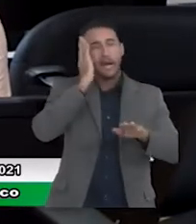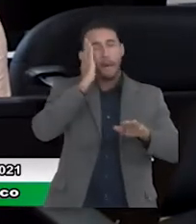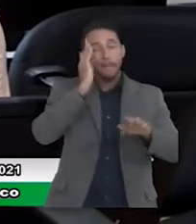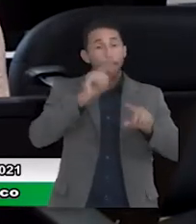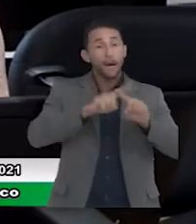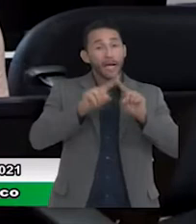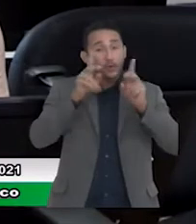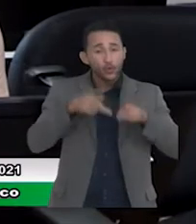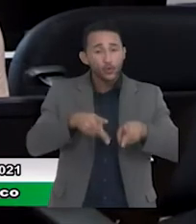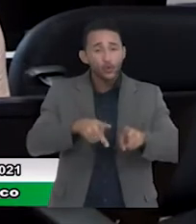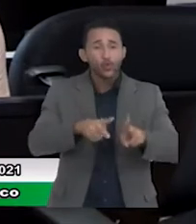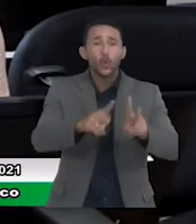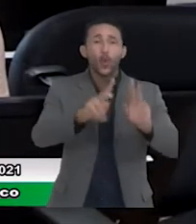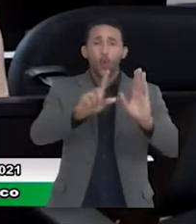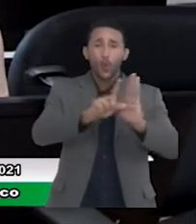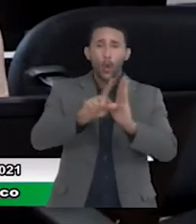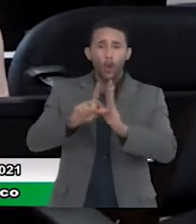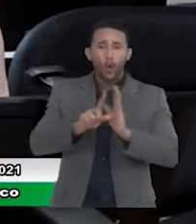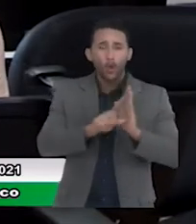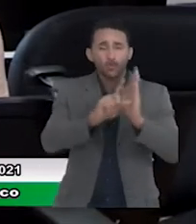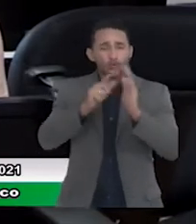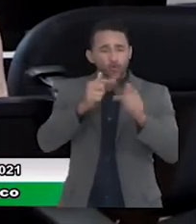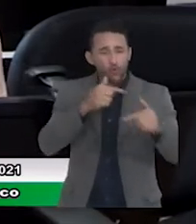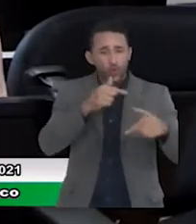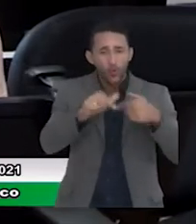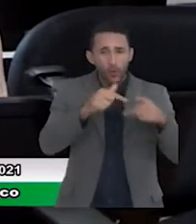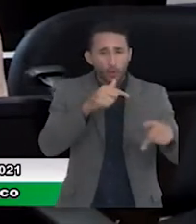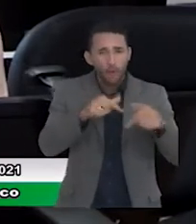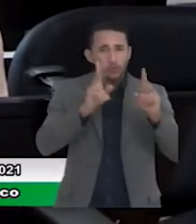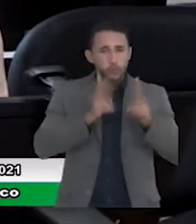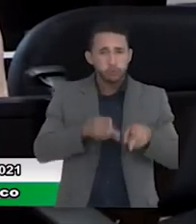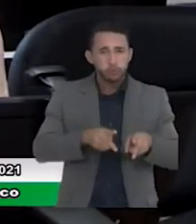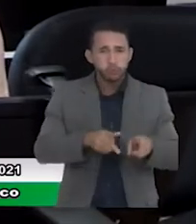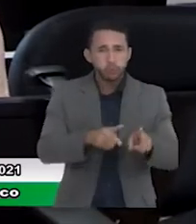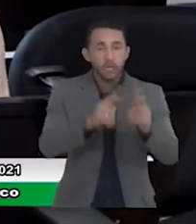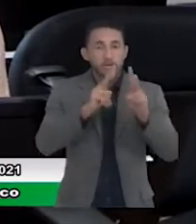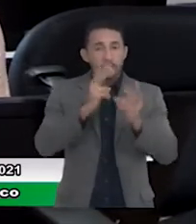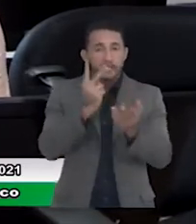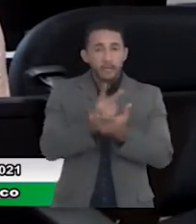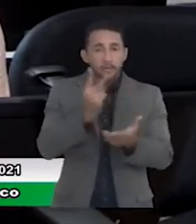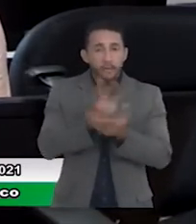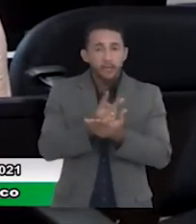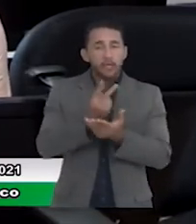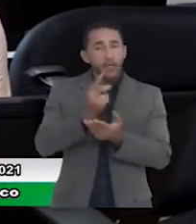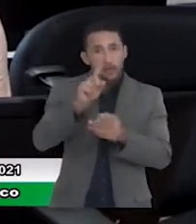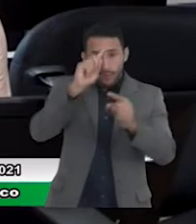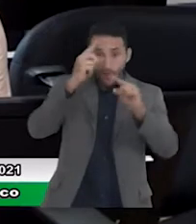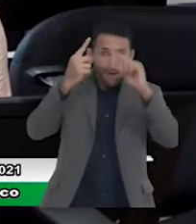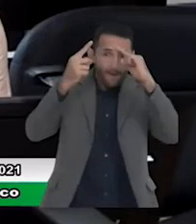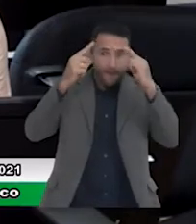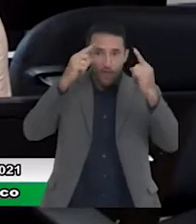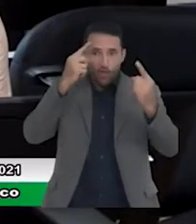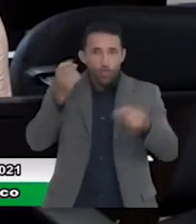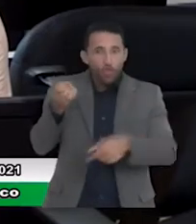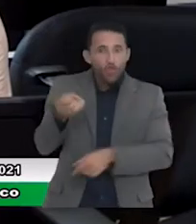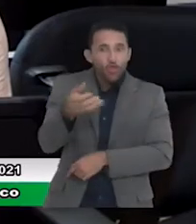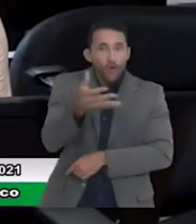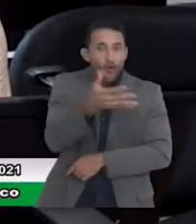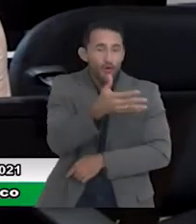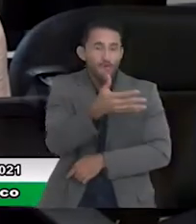negócios funcionando, continuar empregando, continuar produzindo, se reinventando, as condições de